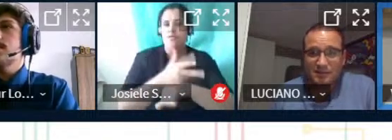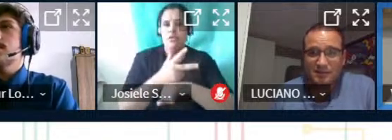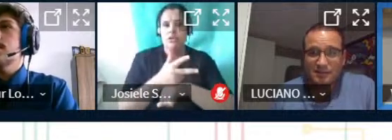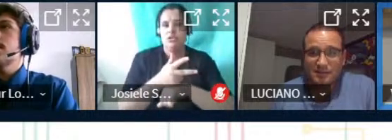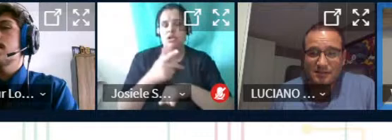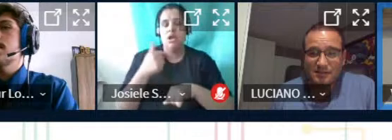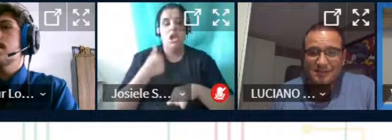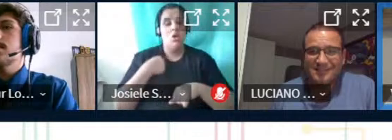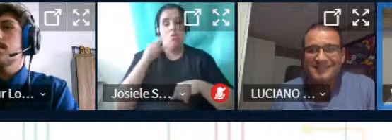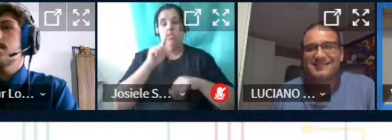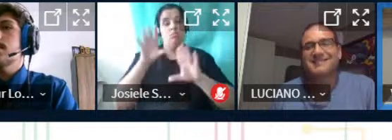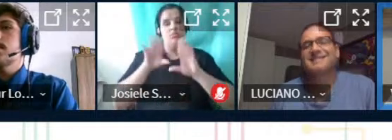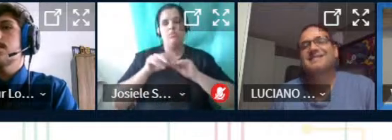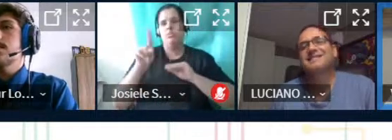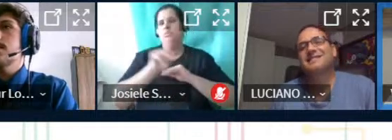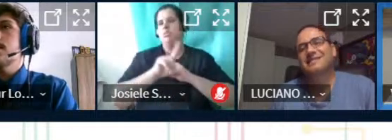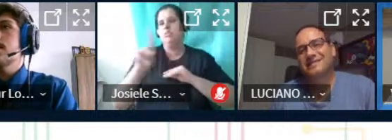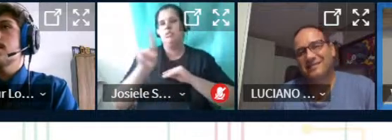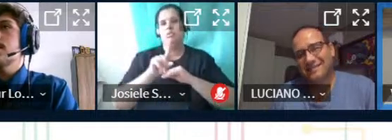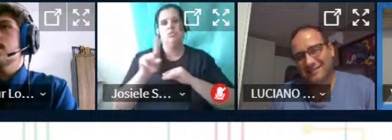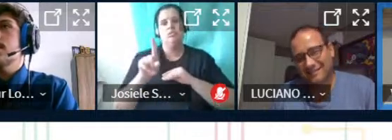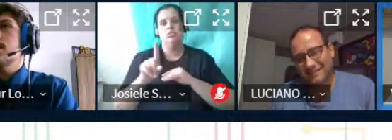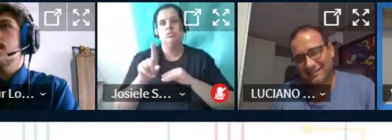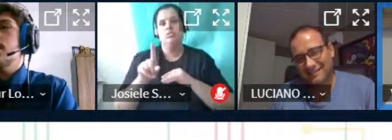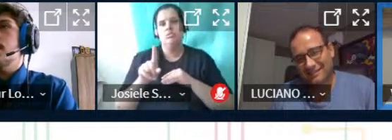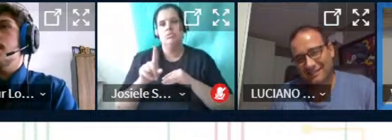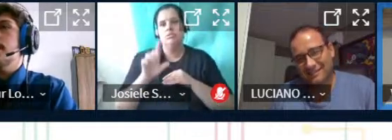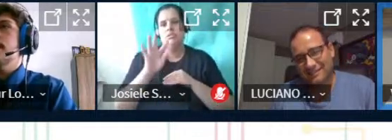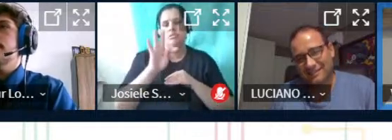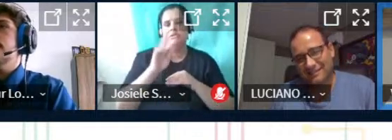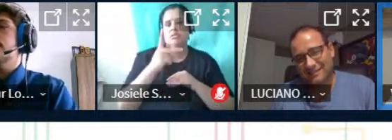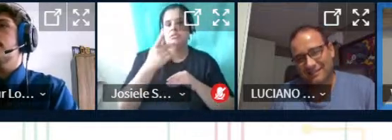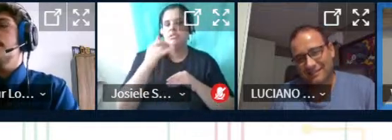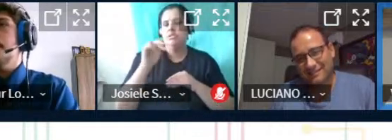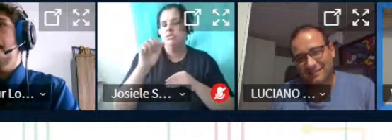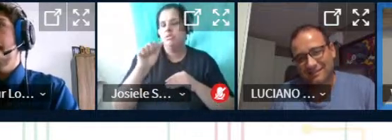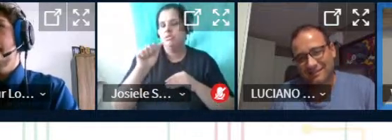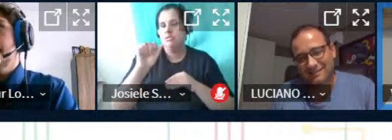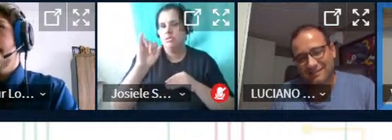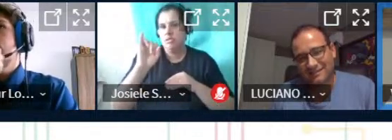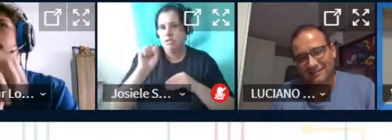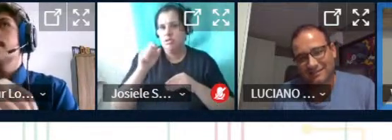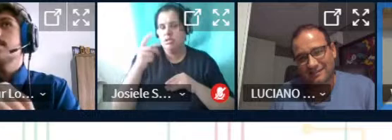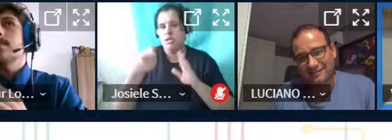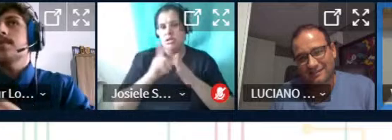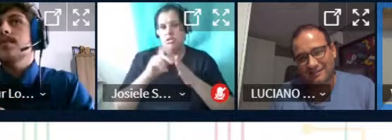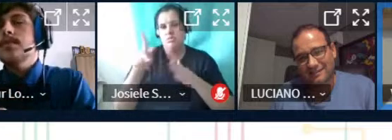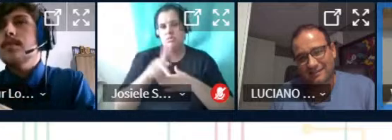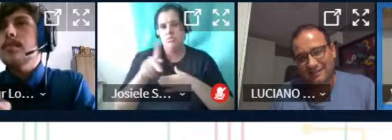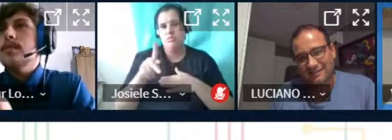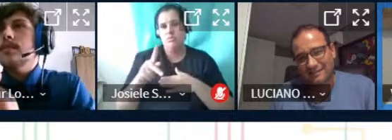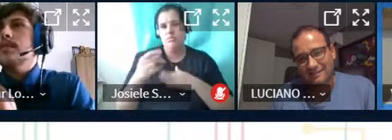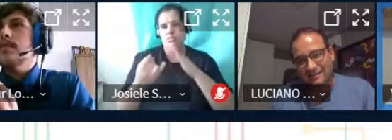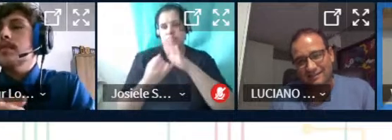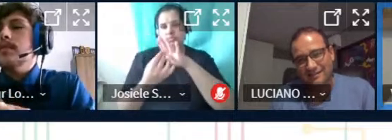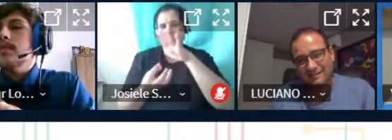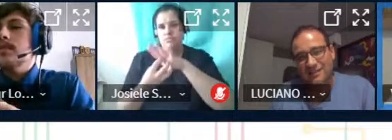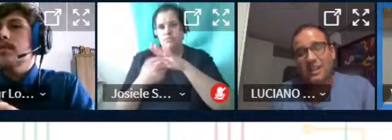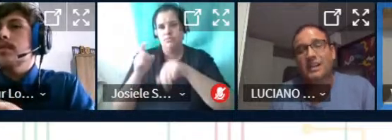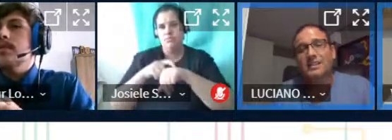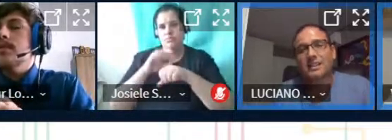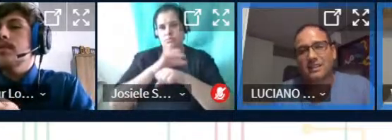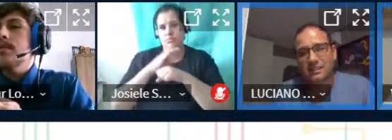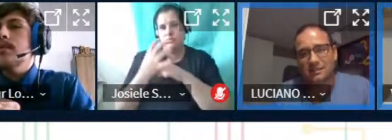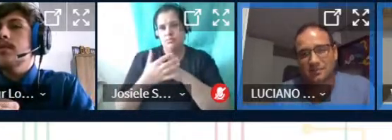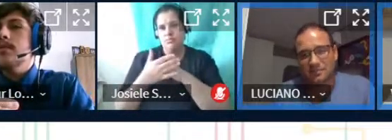tem dedo meu e nem das gurias ali porque a Thaís a Thaís era a nossa era professora no IFE né durante a pandemia